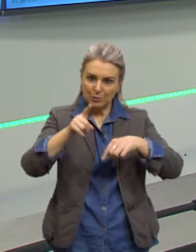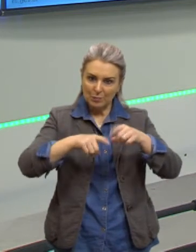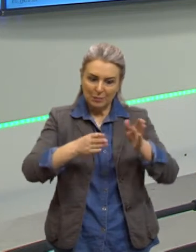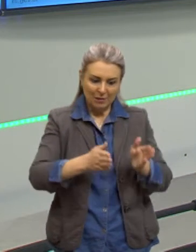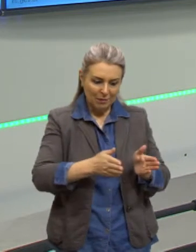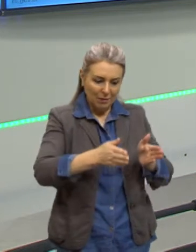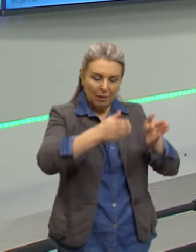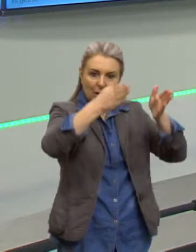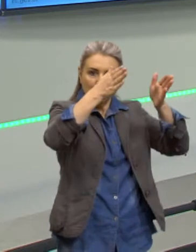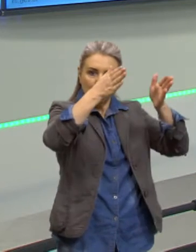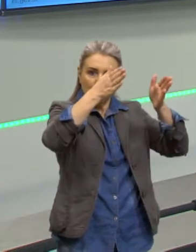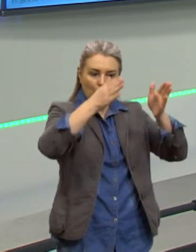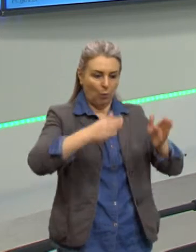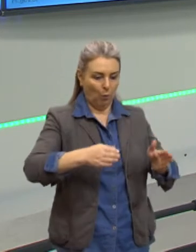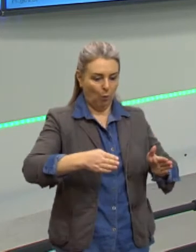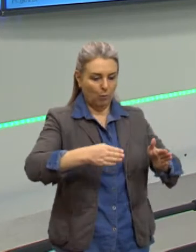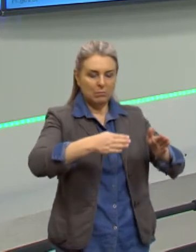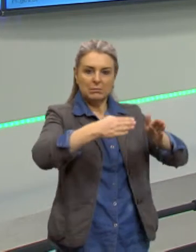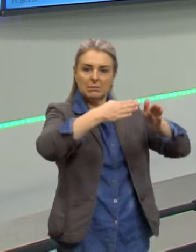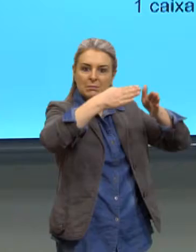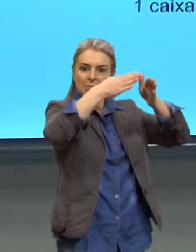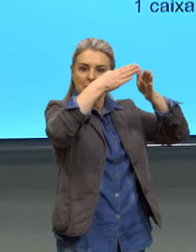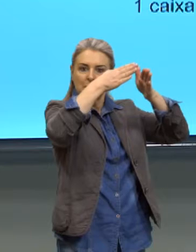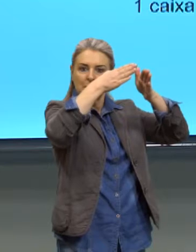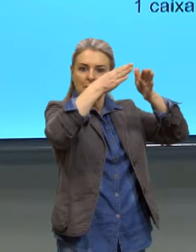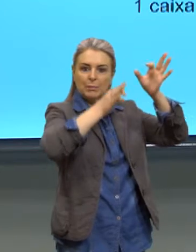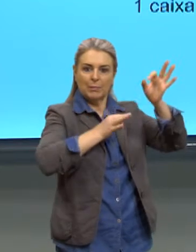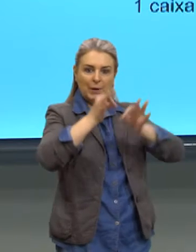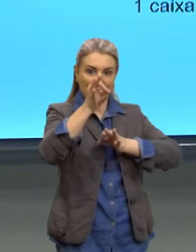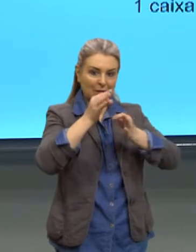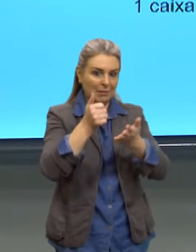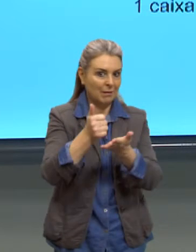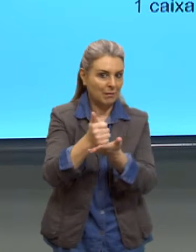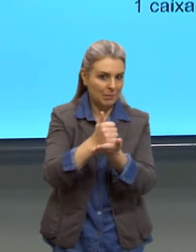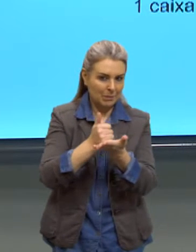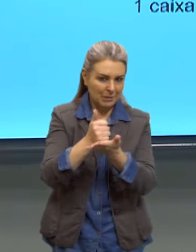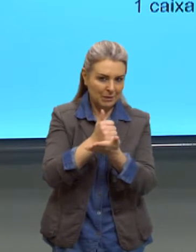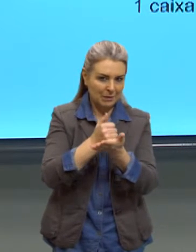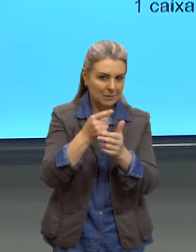com aquela quantidade de peças para formar uma base,